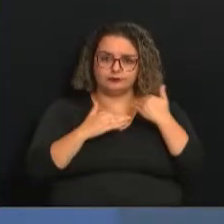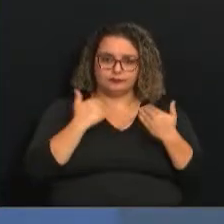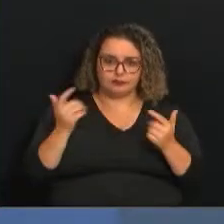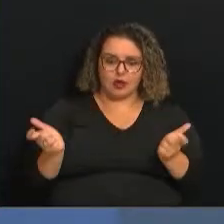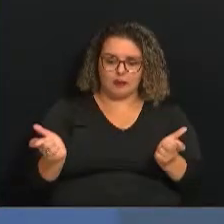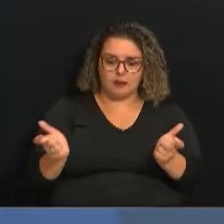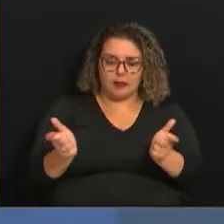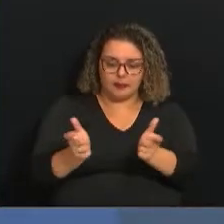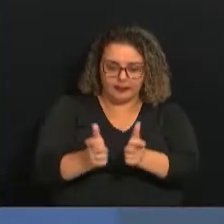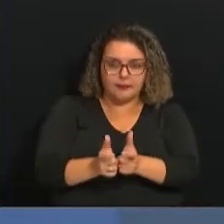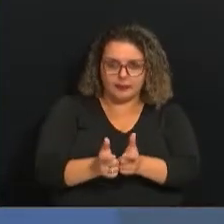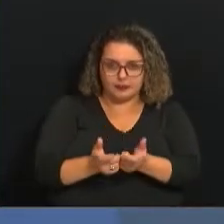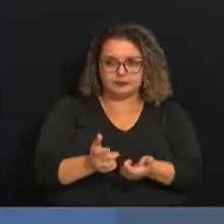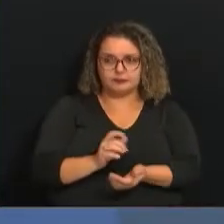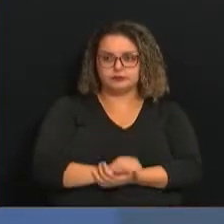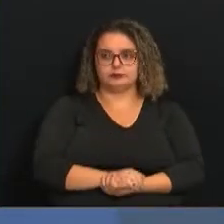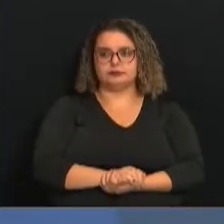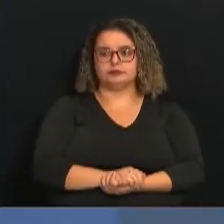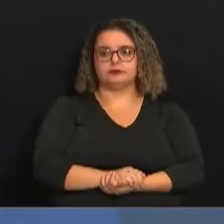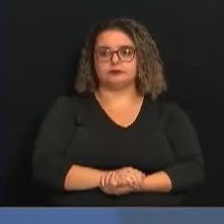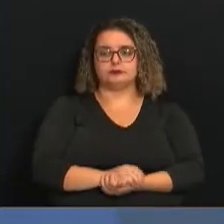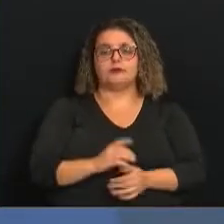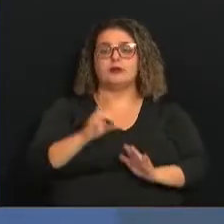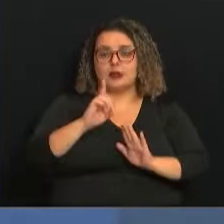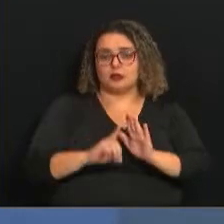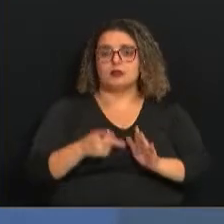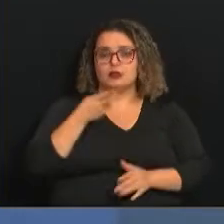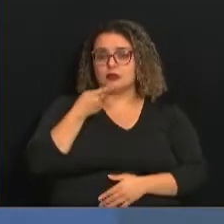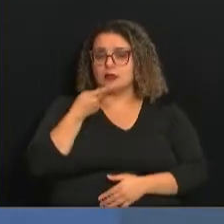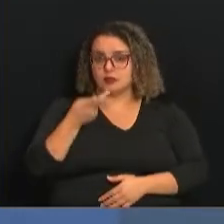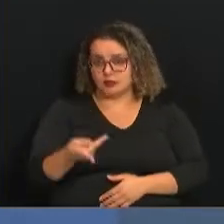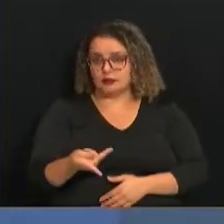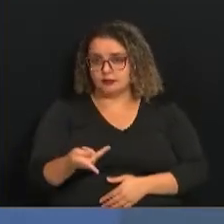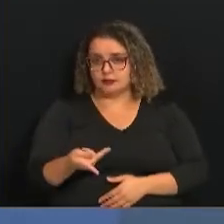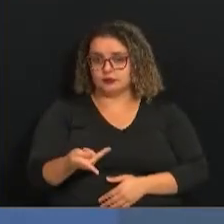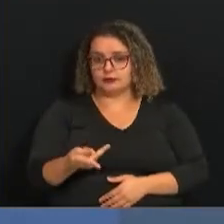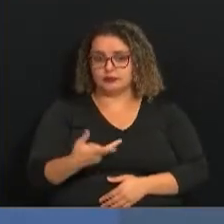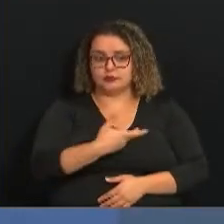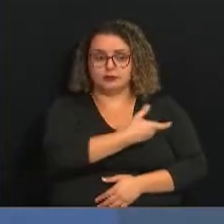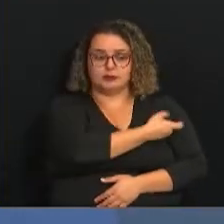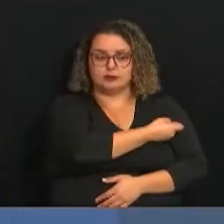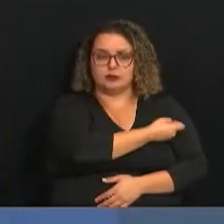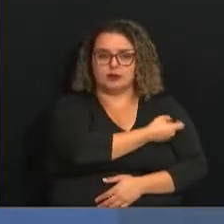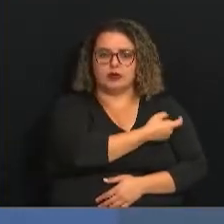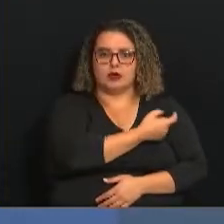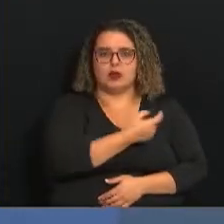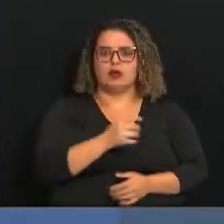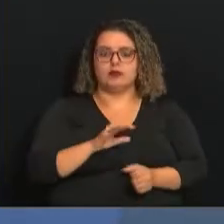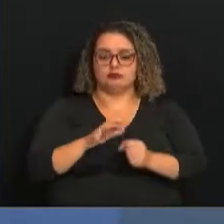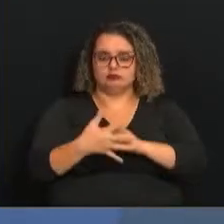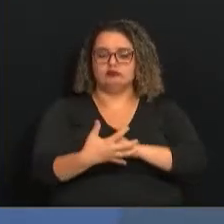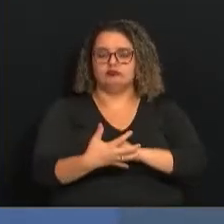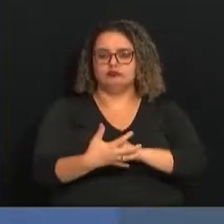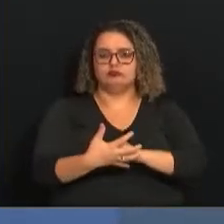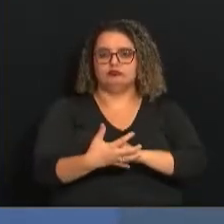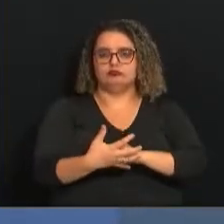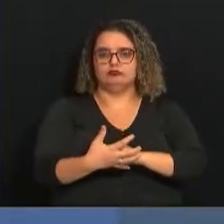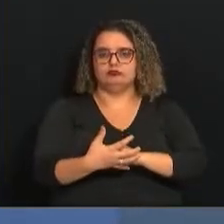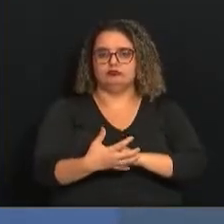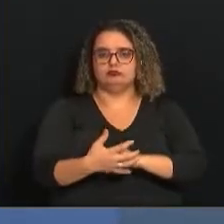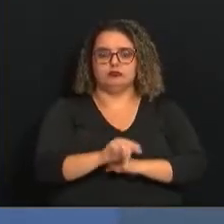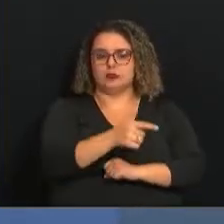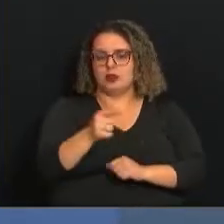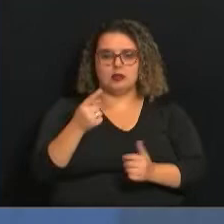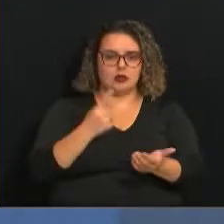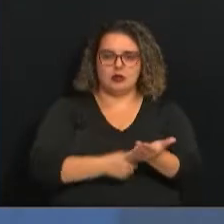A diretora anunciou ainda que a vacinação contra a Covid-19 passará a ocorrer sem agendamento